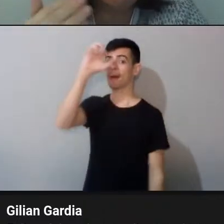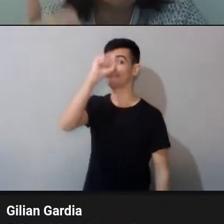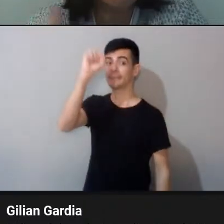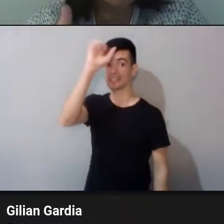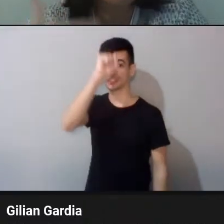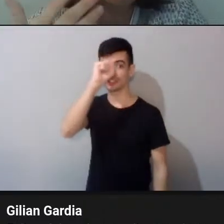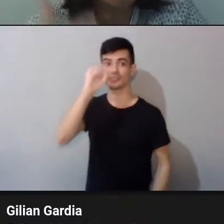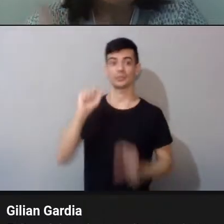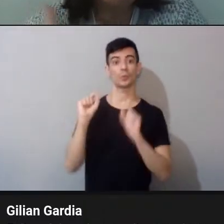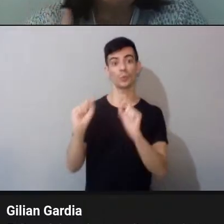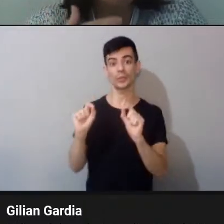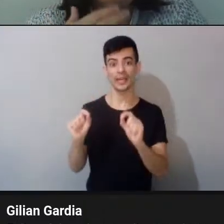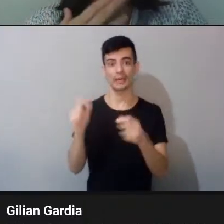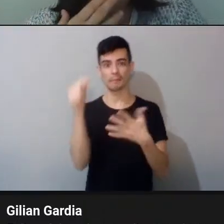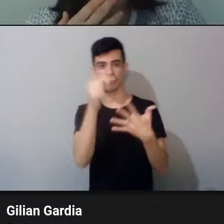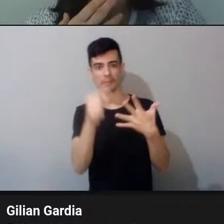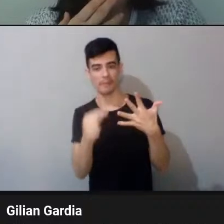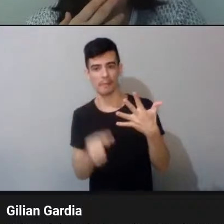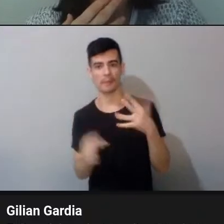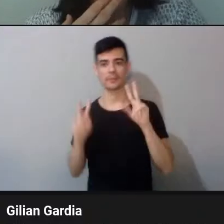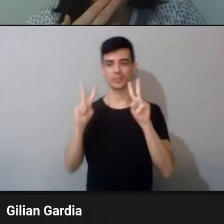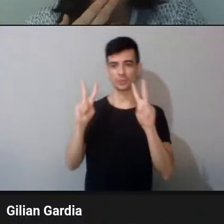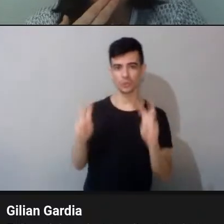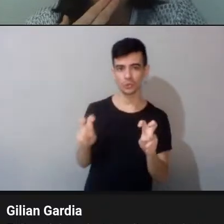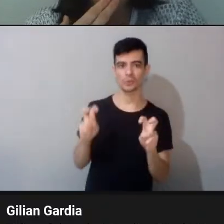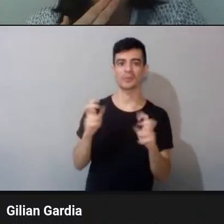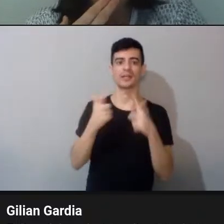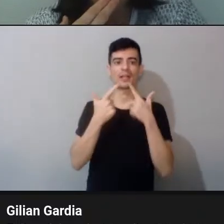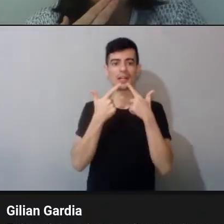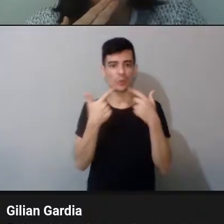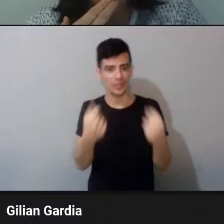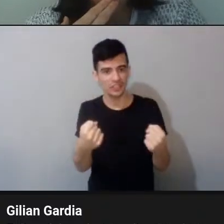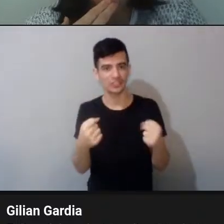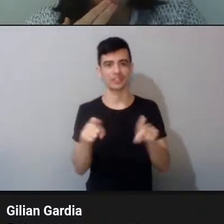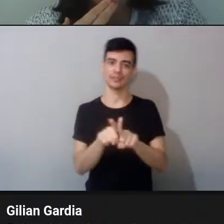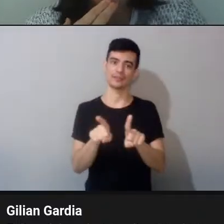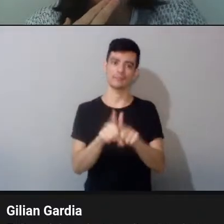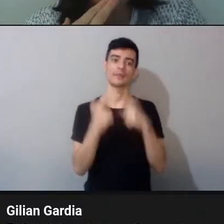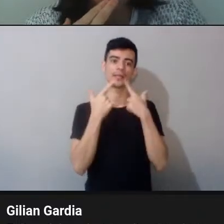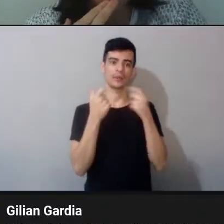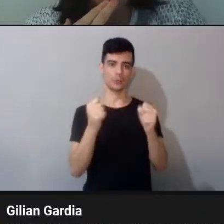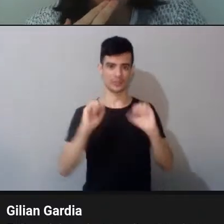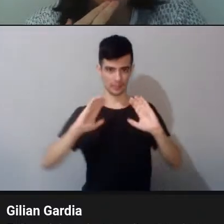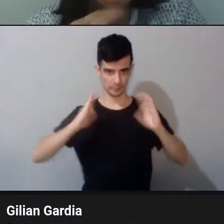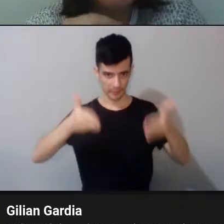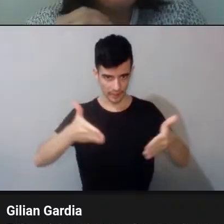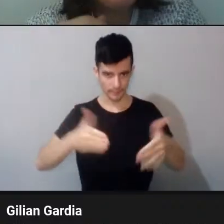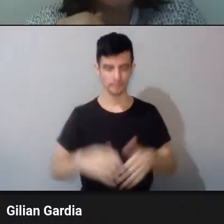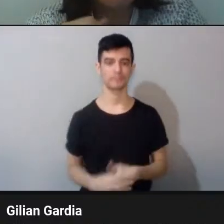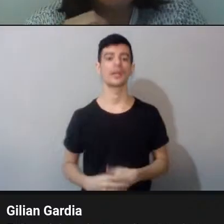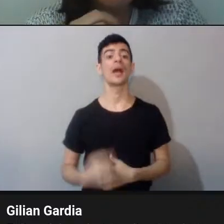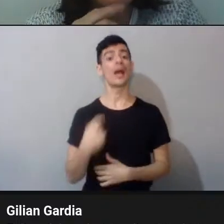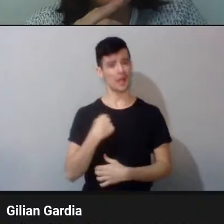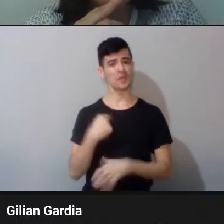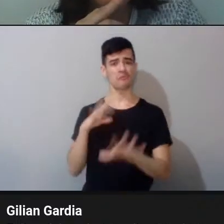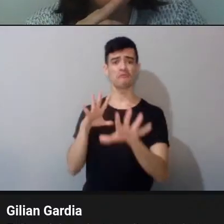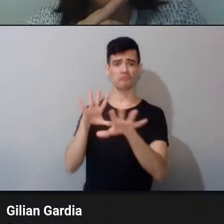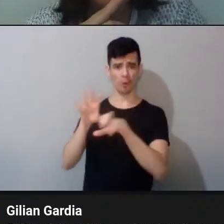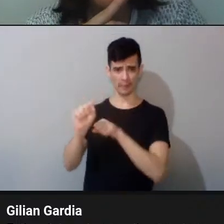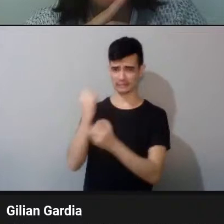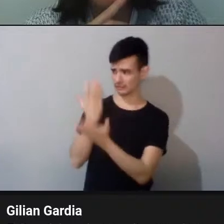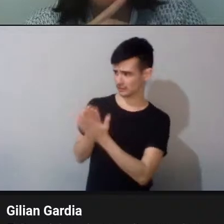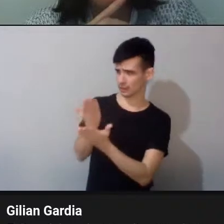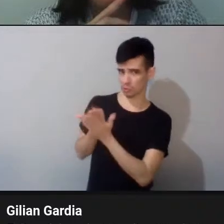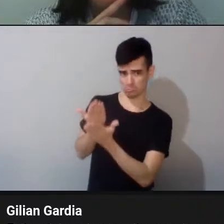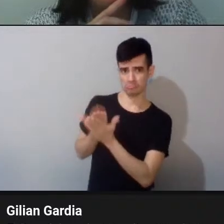termos de linguística, linguística aplicada. Eu venho de uma formação bastante tradicional na área de